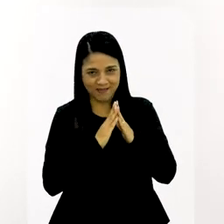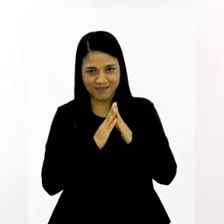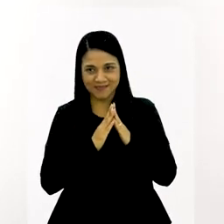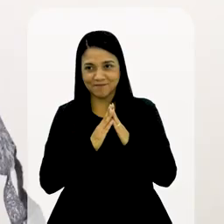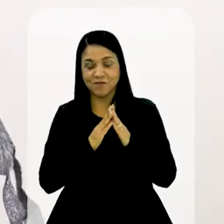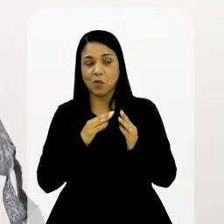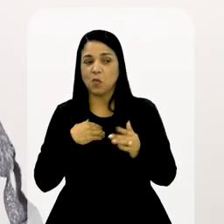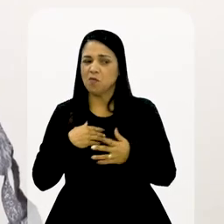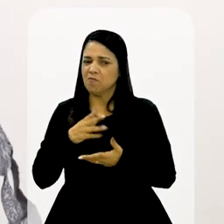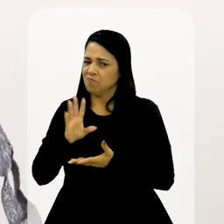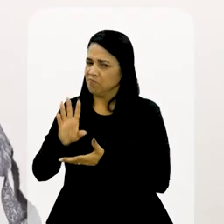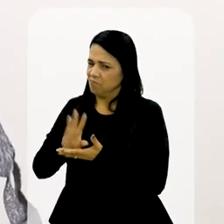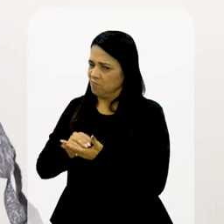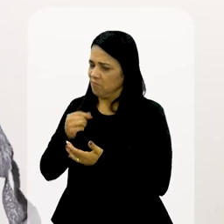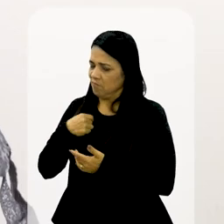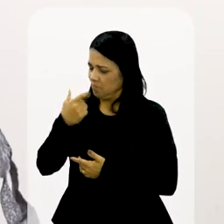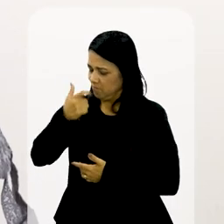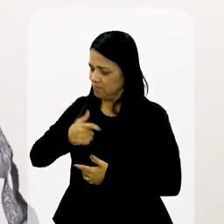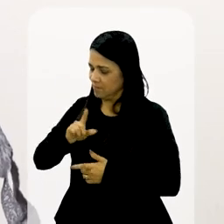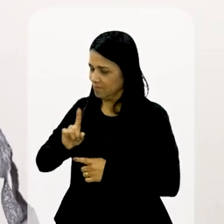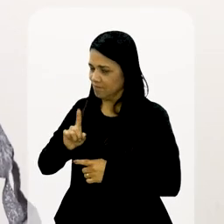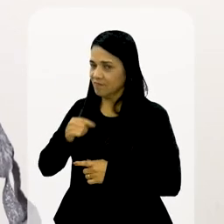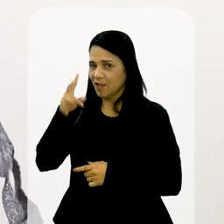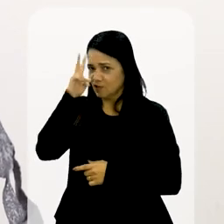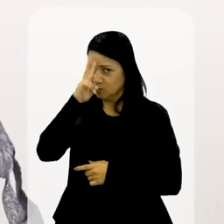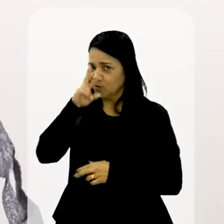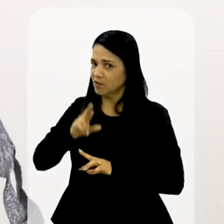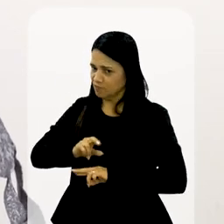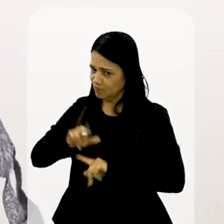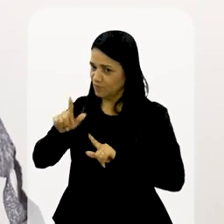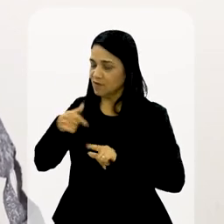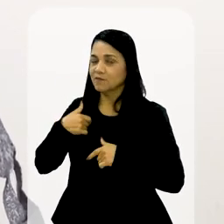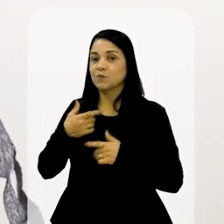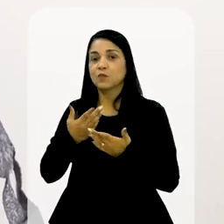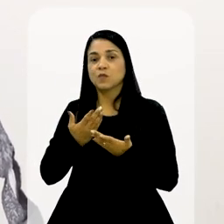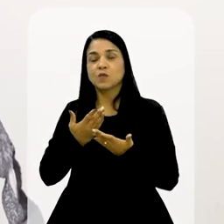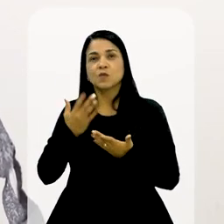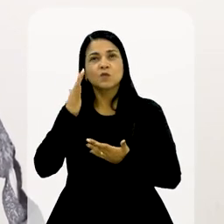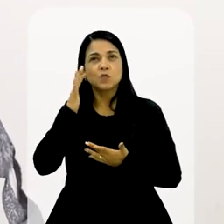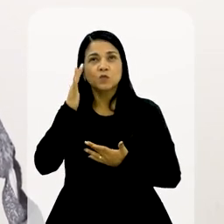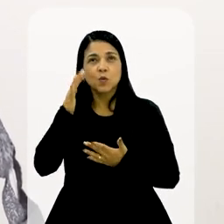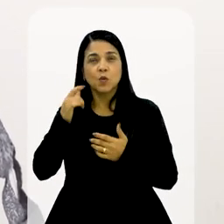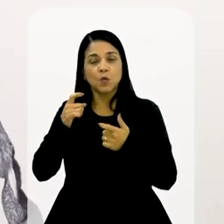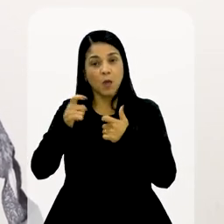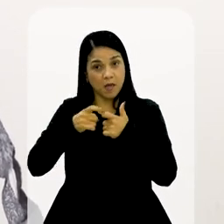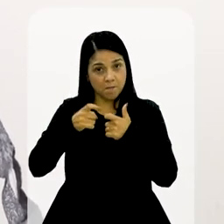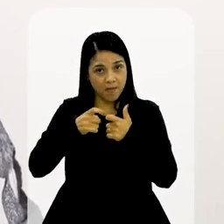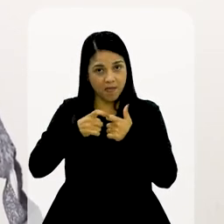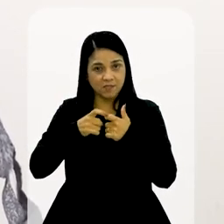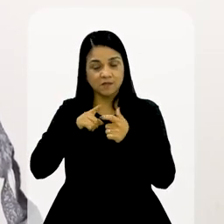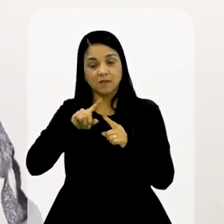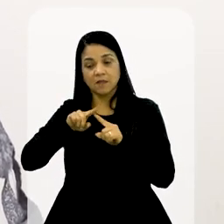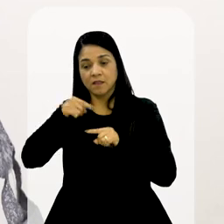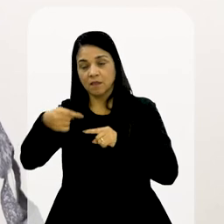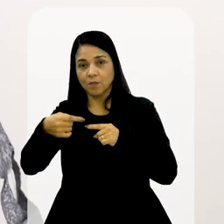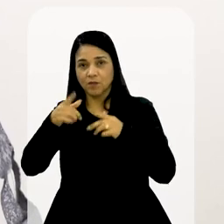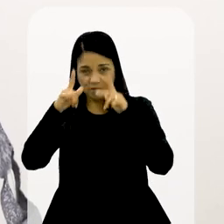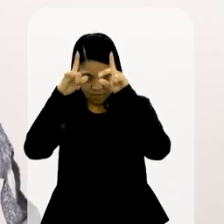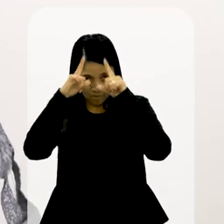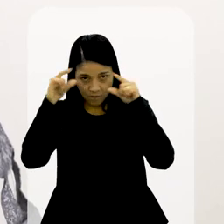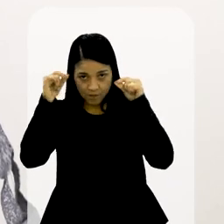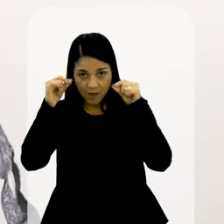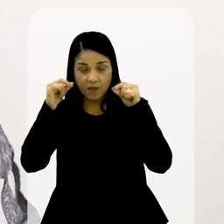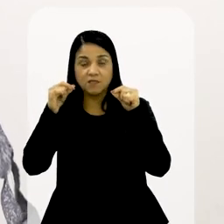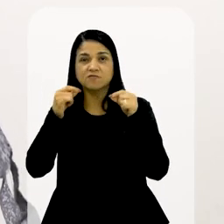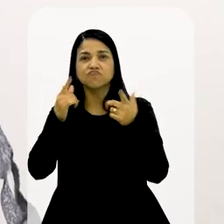puxou não, porque é uma história meio complexa, isso aí. O sonho dela era, no início, ser médica, depois